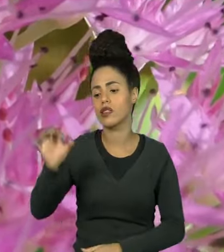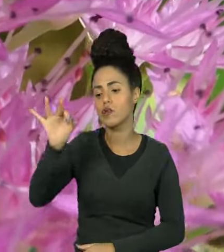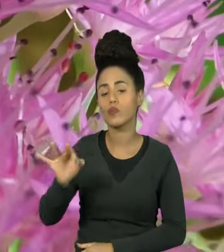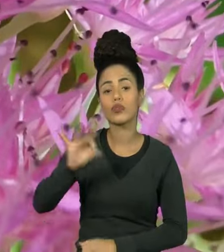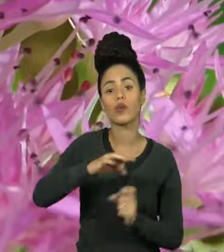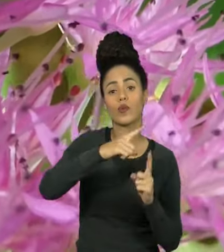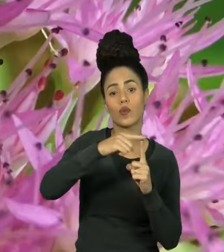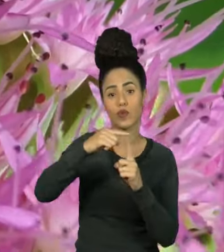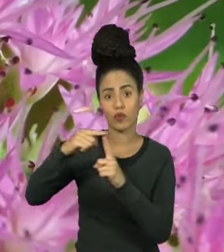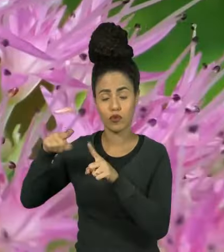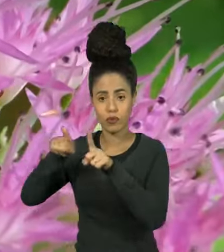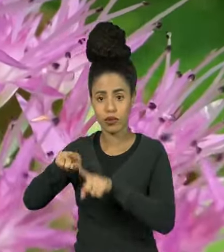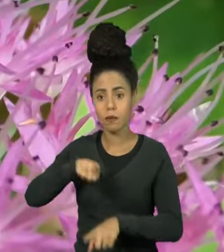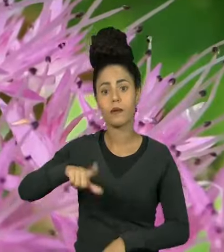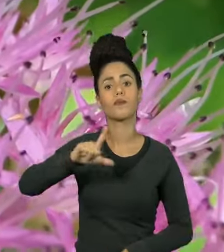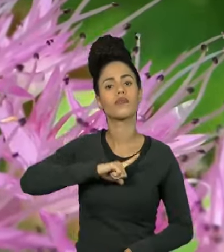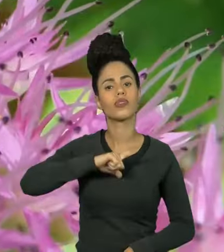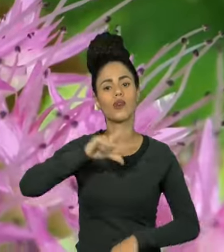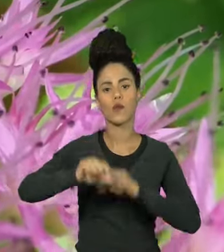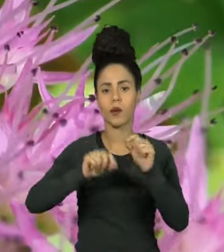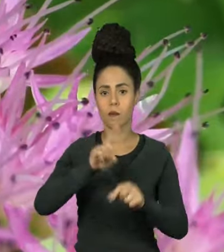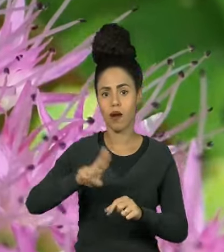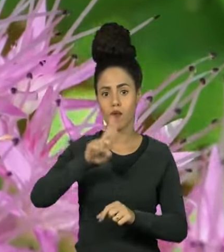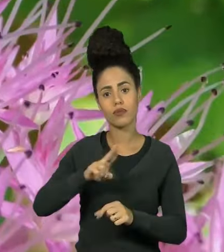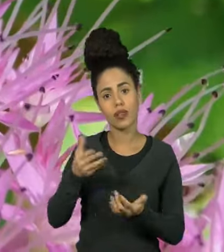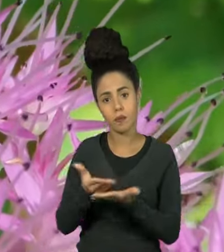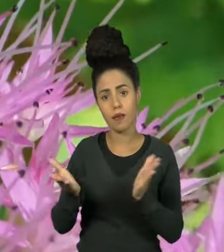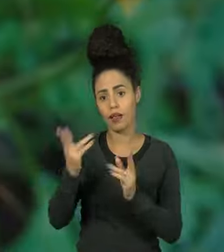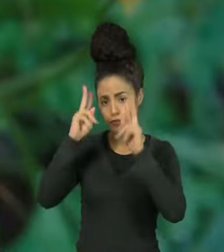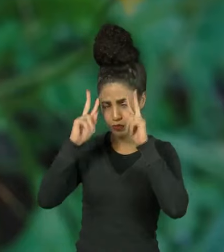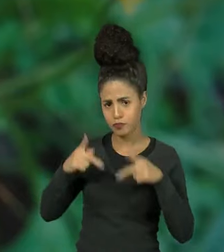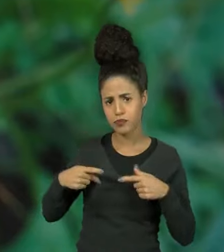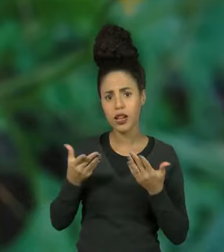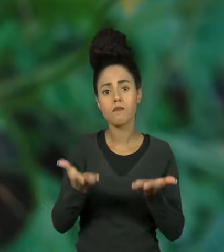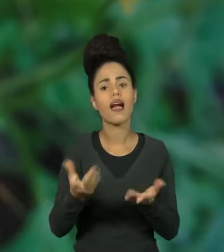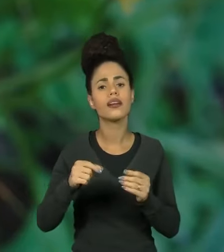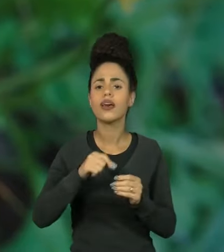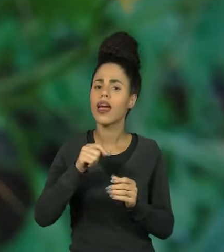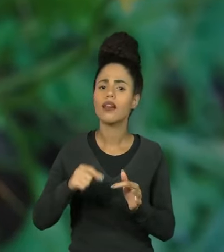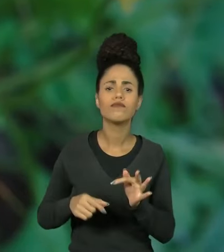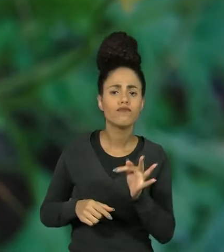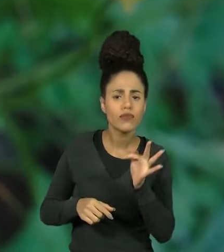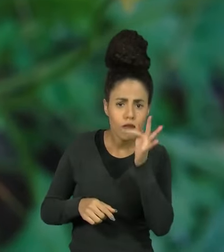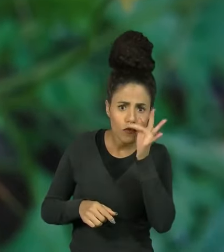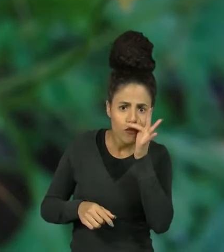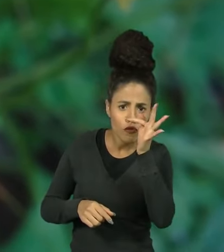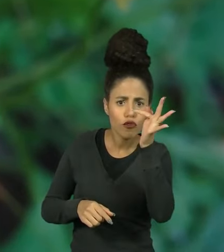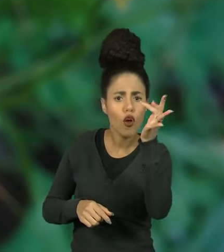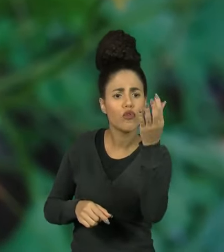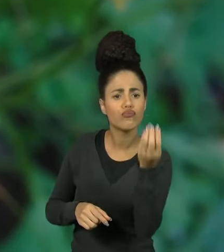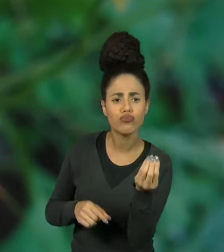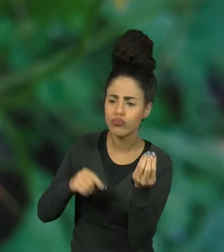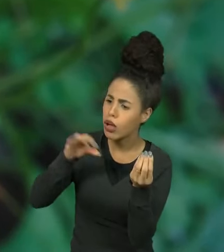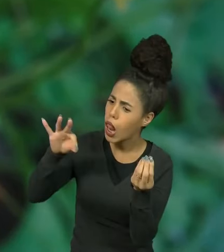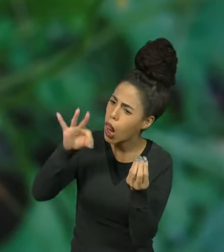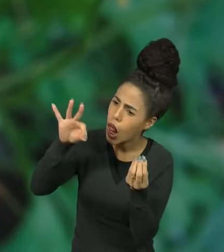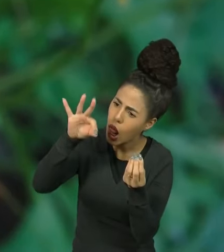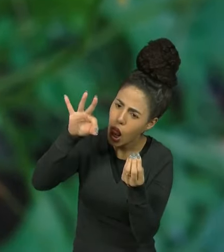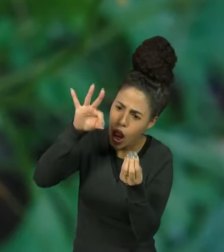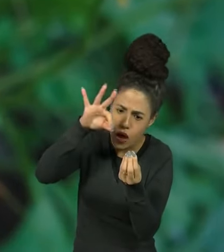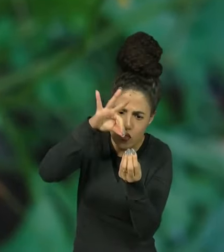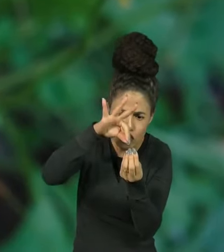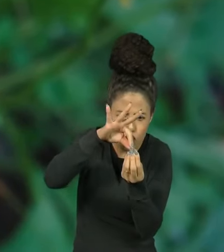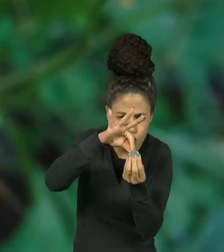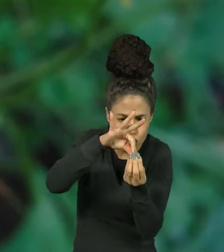espécies cultivadas para o consumo humano. Ao buscar o néctar das flores, carregam no corpo os grãos de pólen,